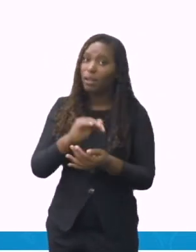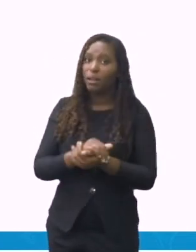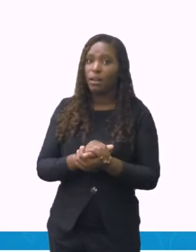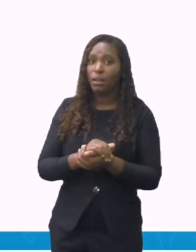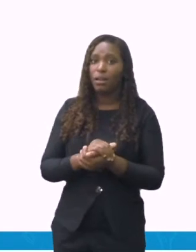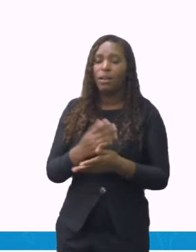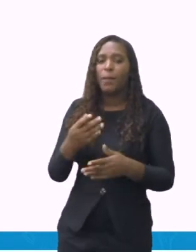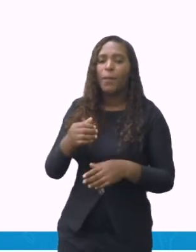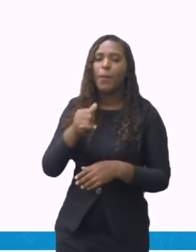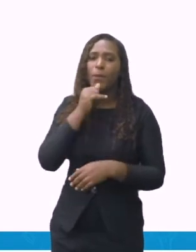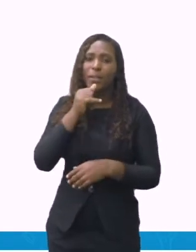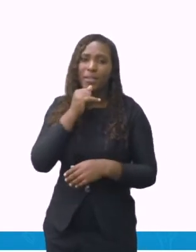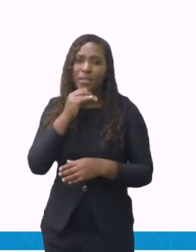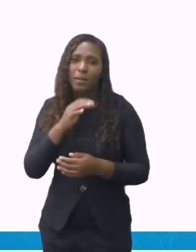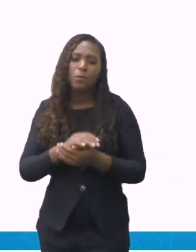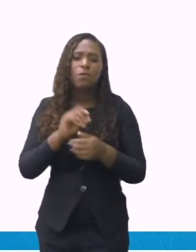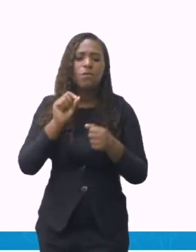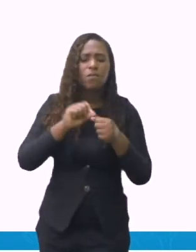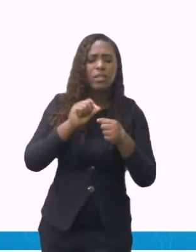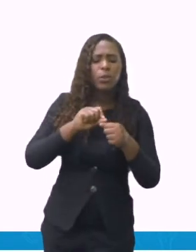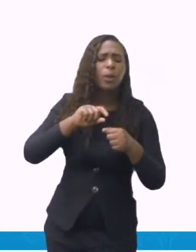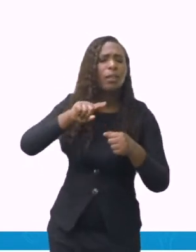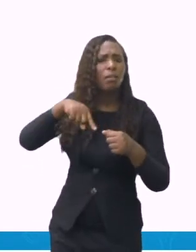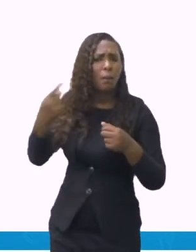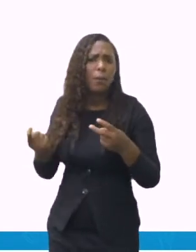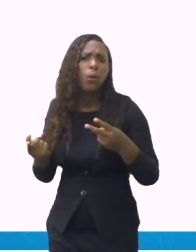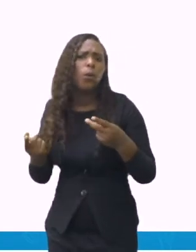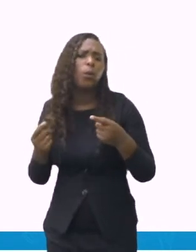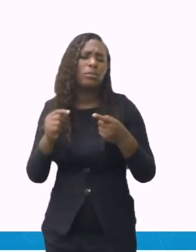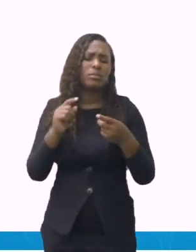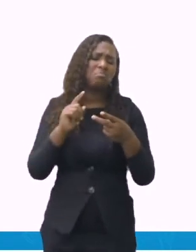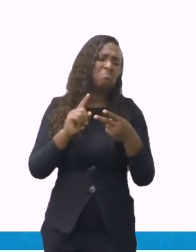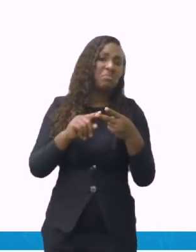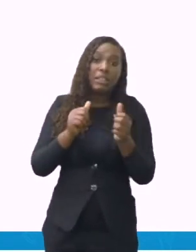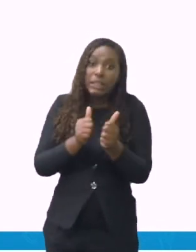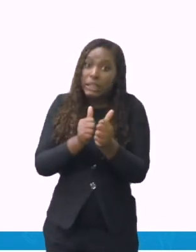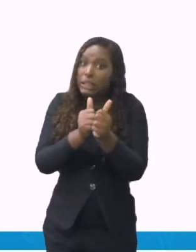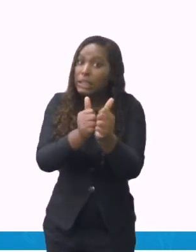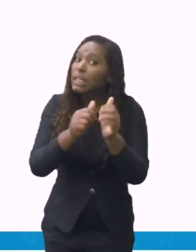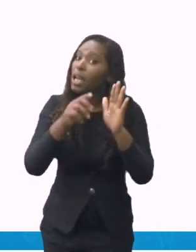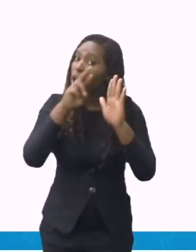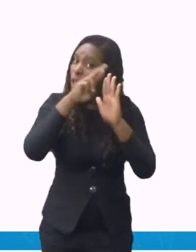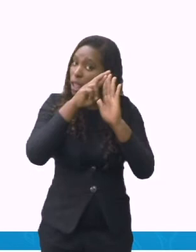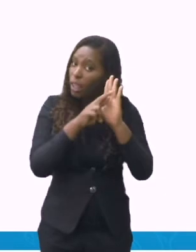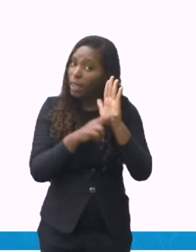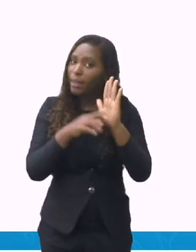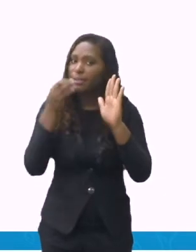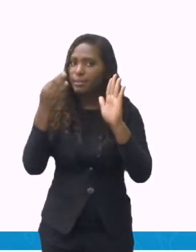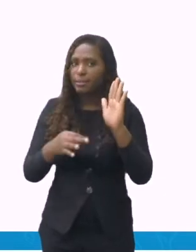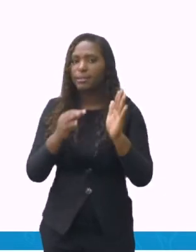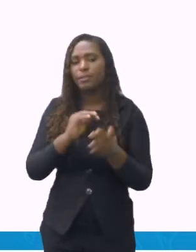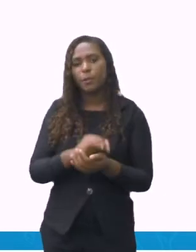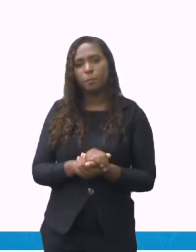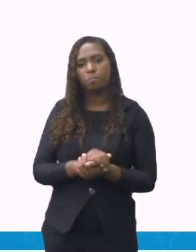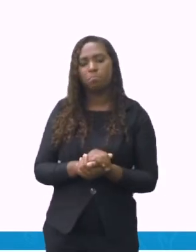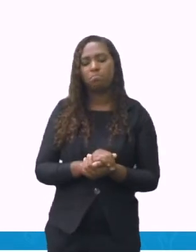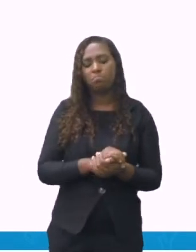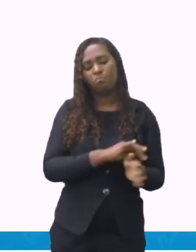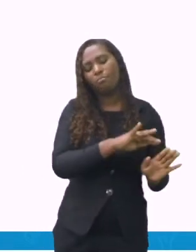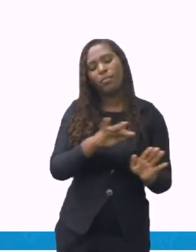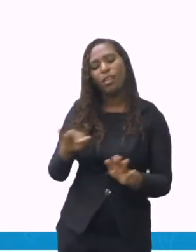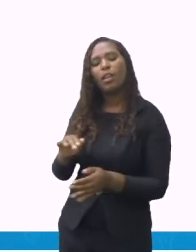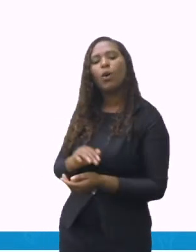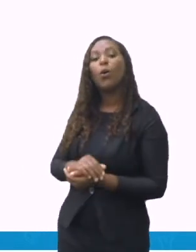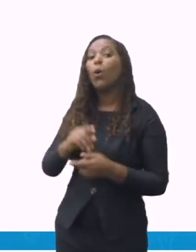acrescento? E seguir. Uma das coisas mais importantes desse gênero textual, que eu gostaria de ressaltar